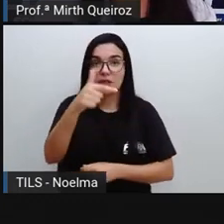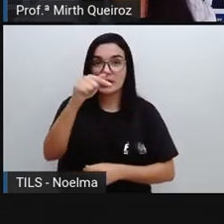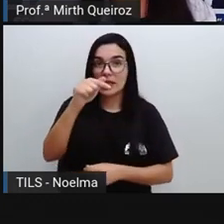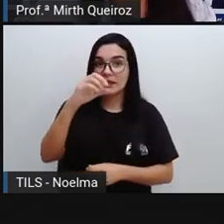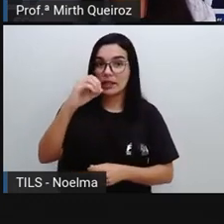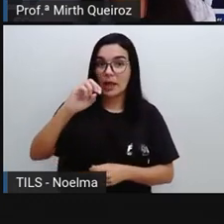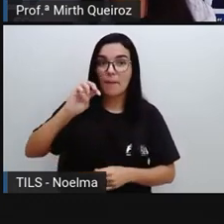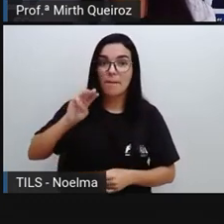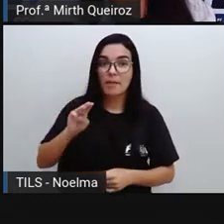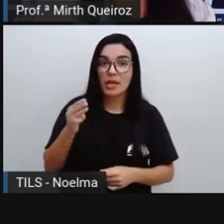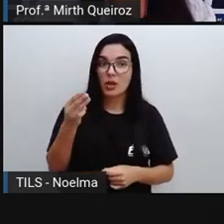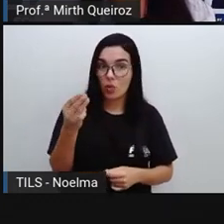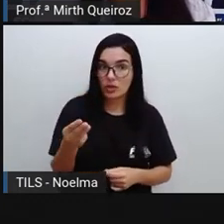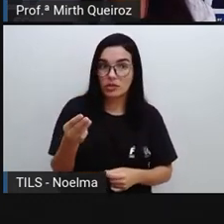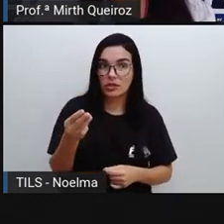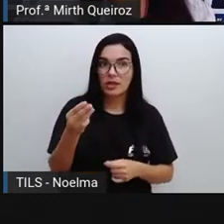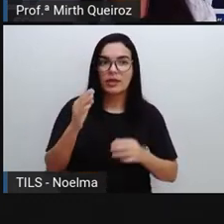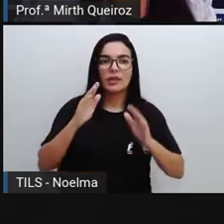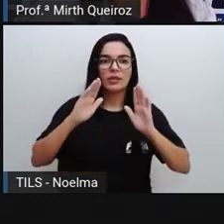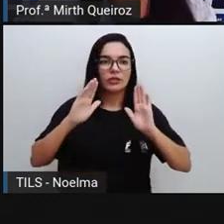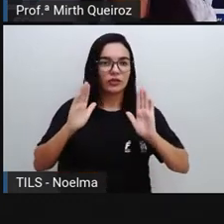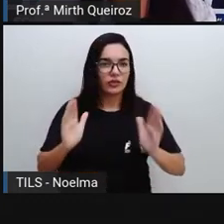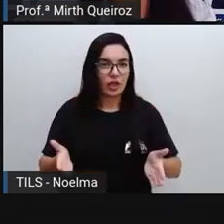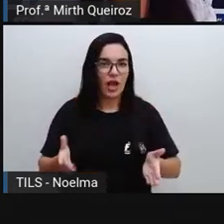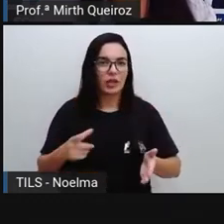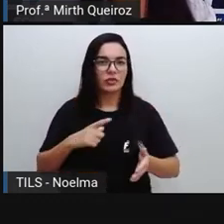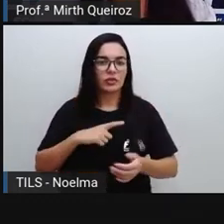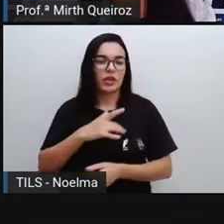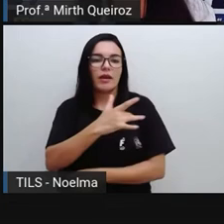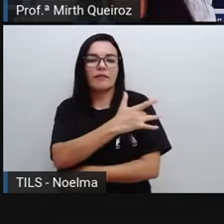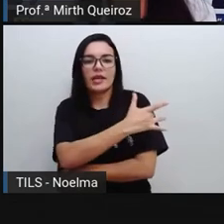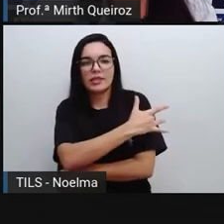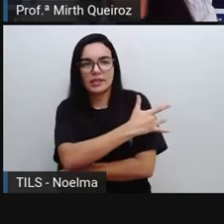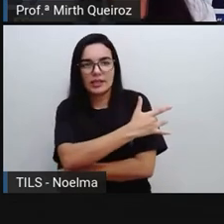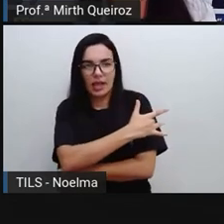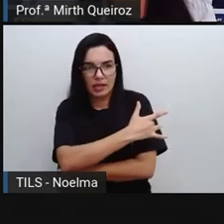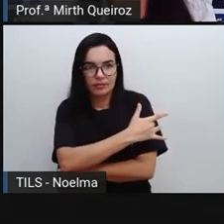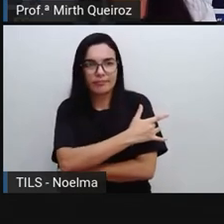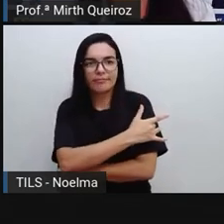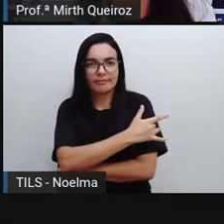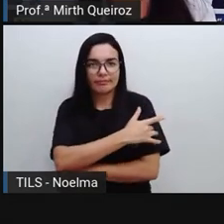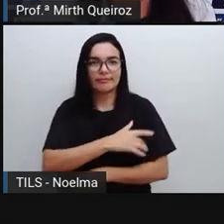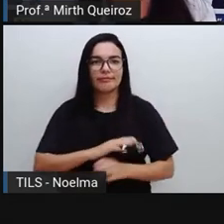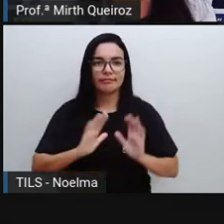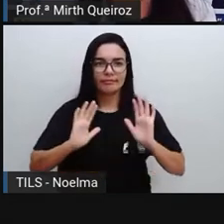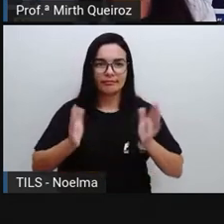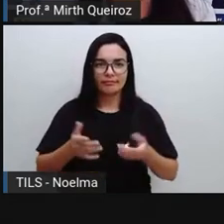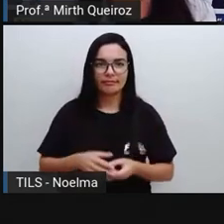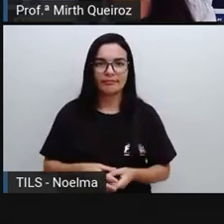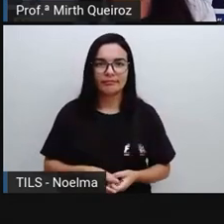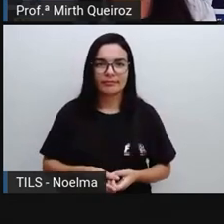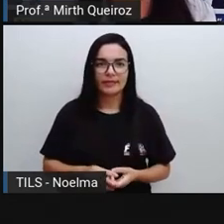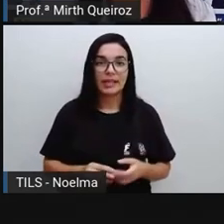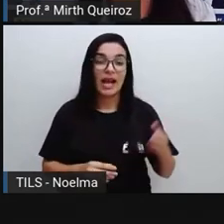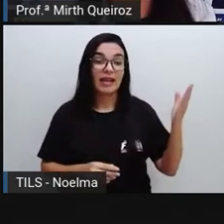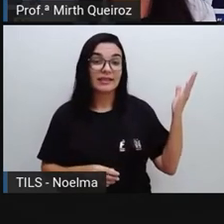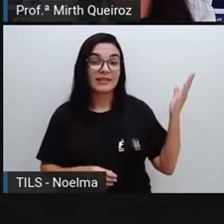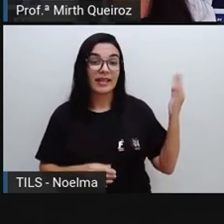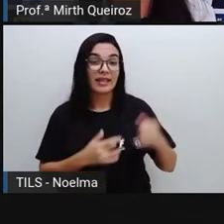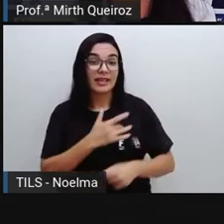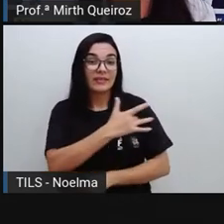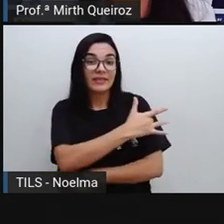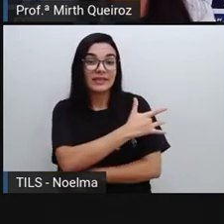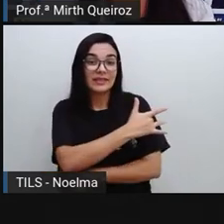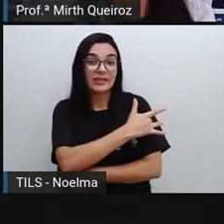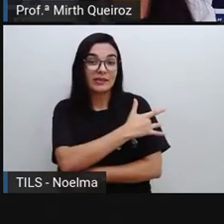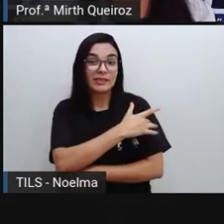334 foram aplicadas em todo o Brasil. E aí, a gente